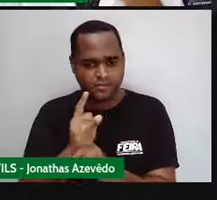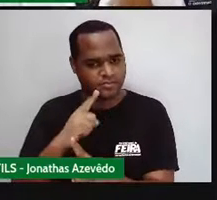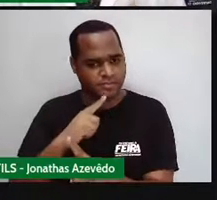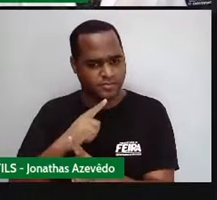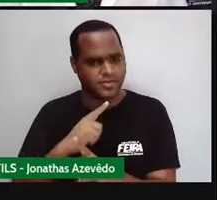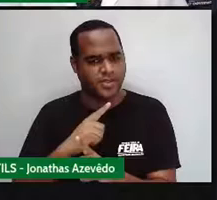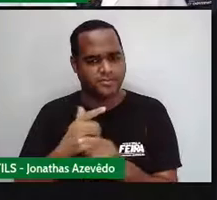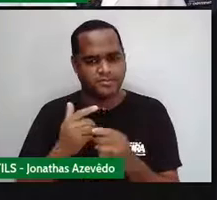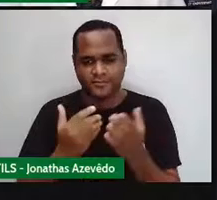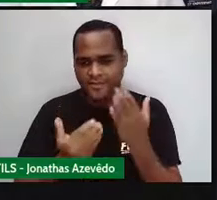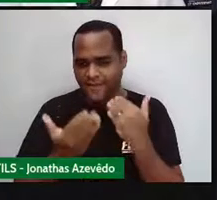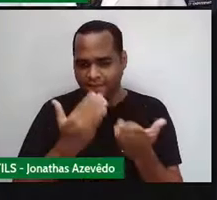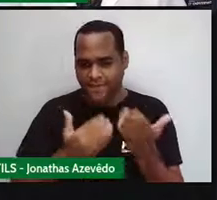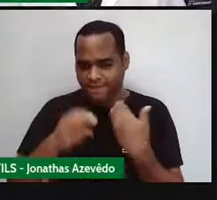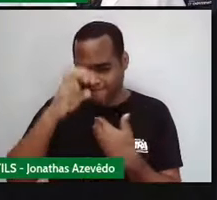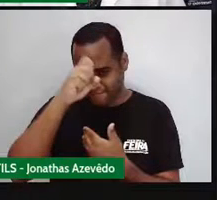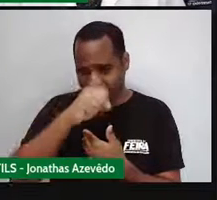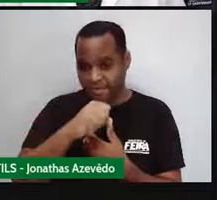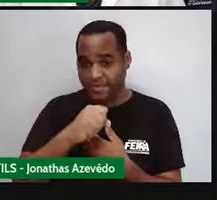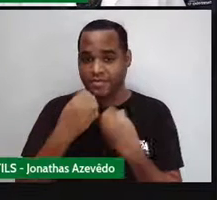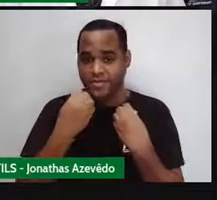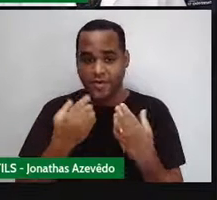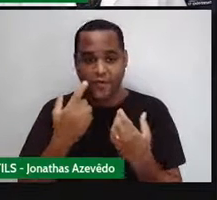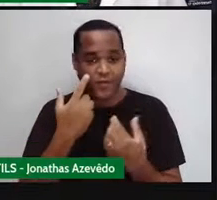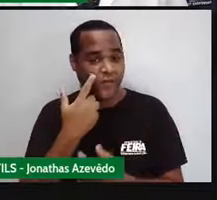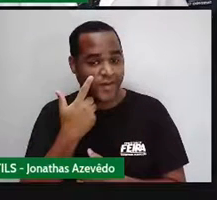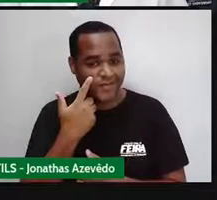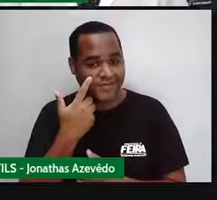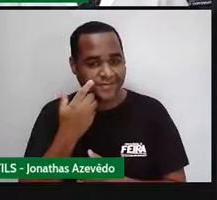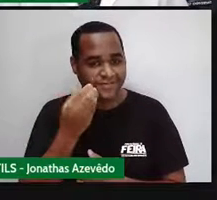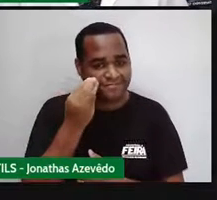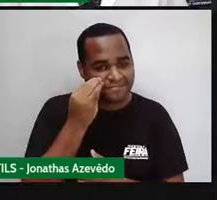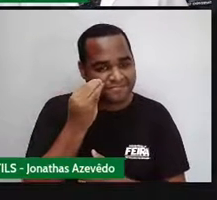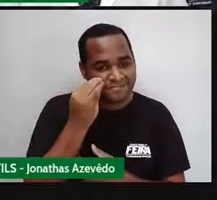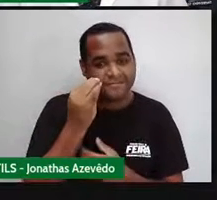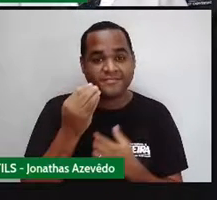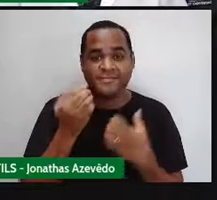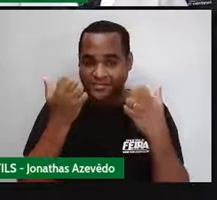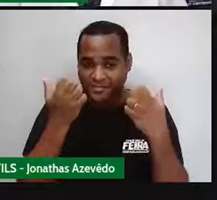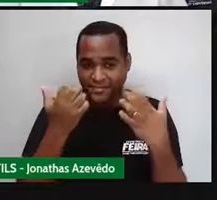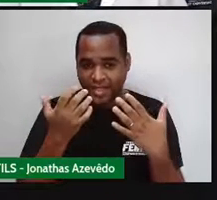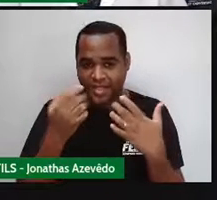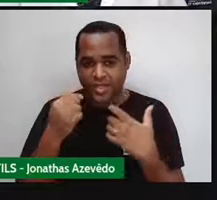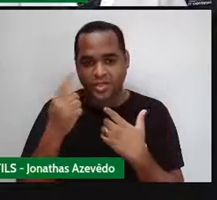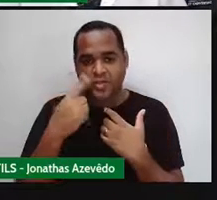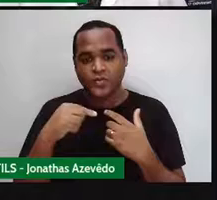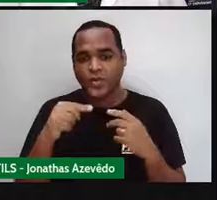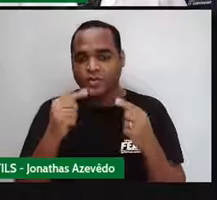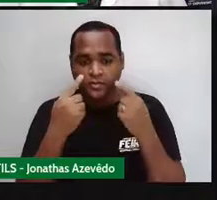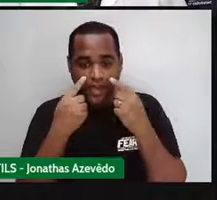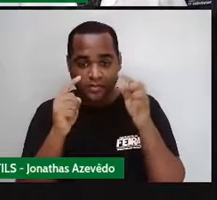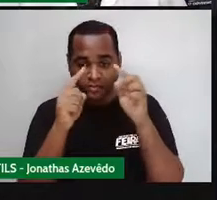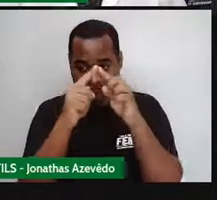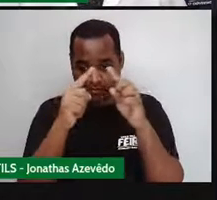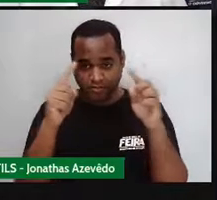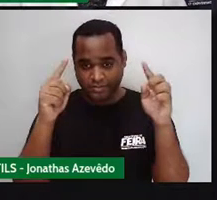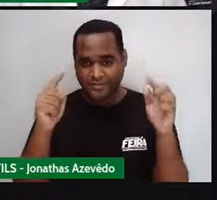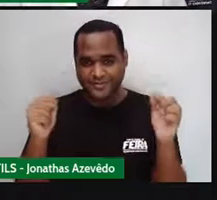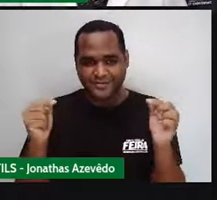Vem aqui comigo. Olha só. Olha Se a gente olhar para o retângulo,